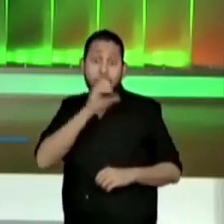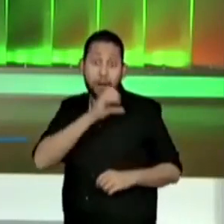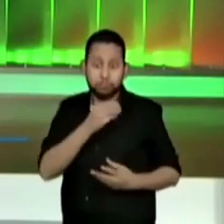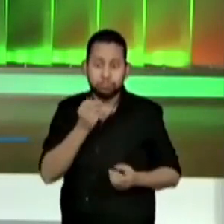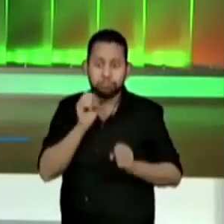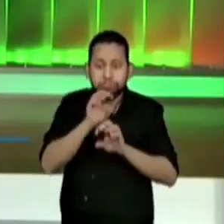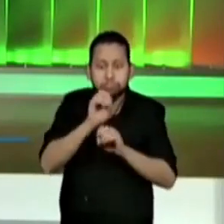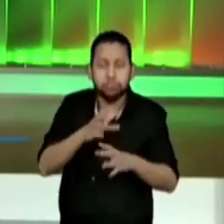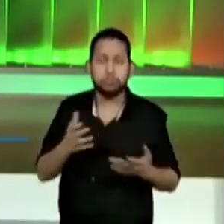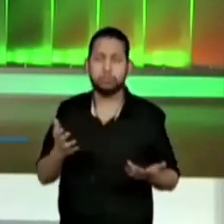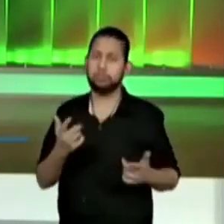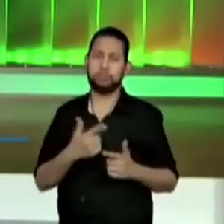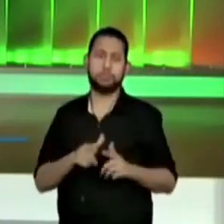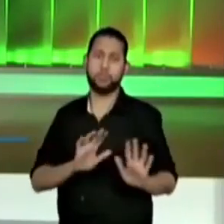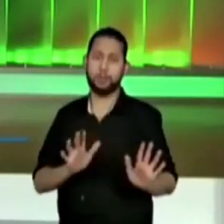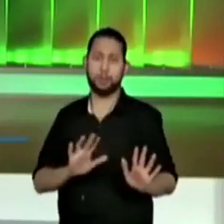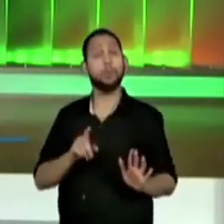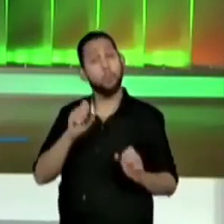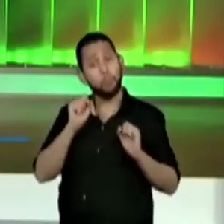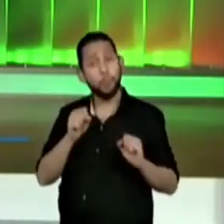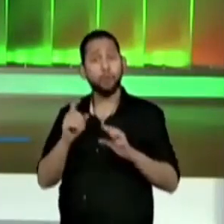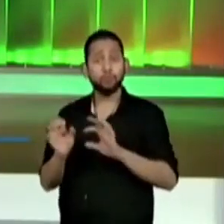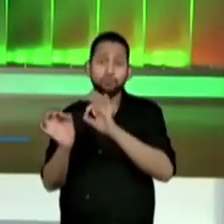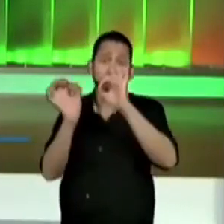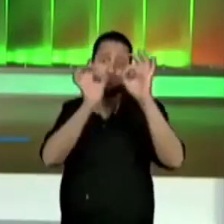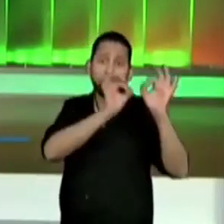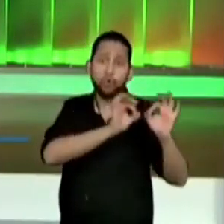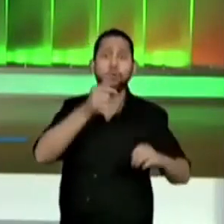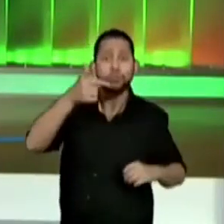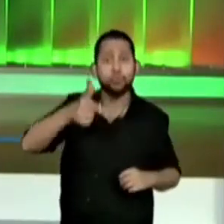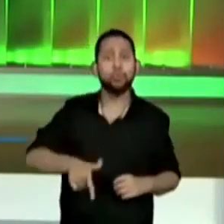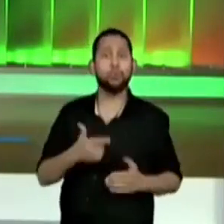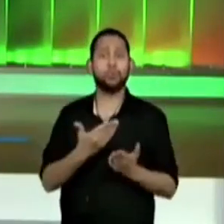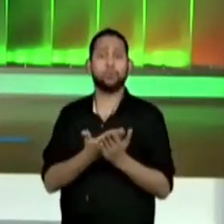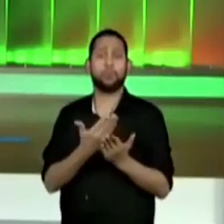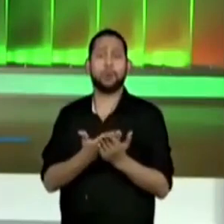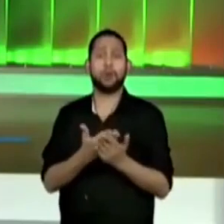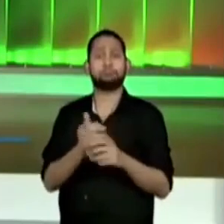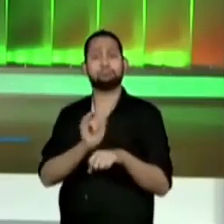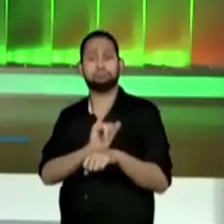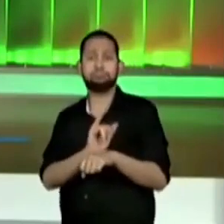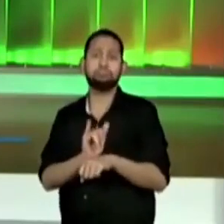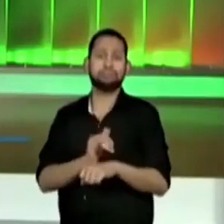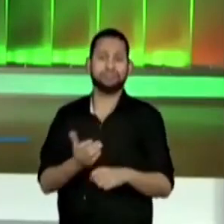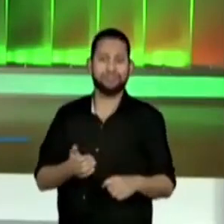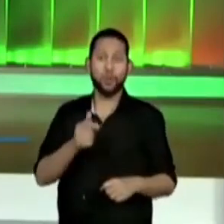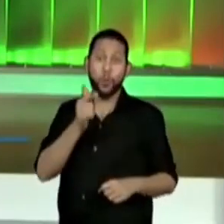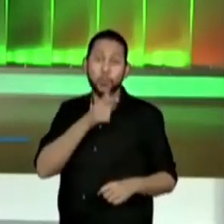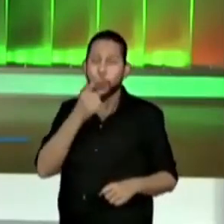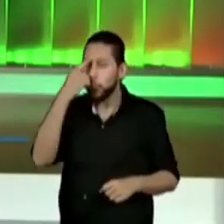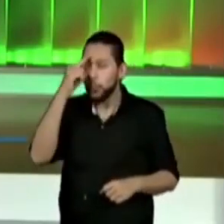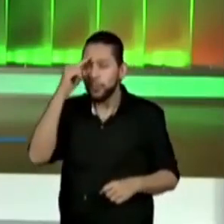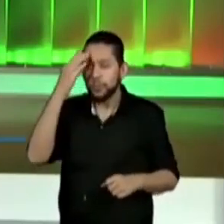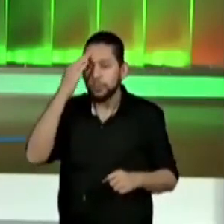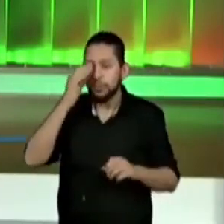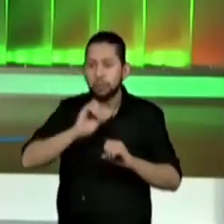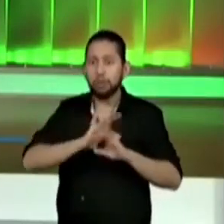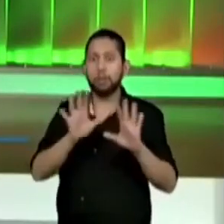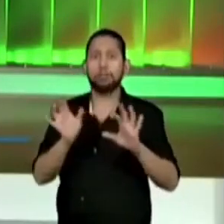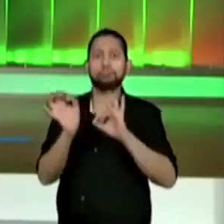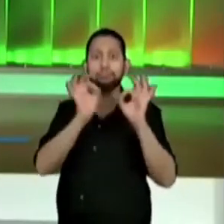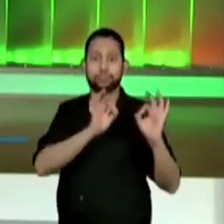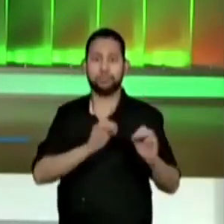para você, eu indico que você assista novamente as nossas aulas. Eu tenho certeza que vai dar para tirar todas as dúvidas, certo?